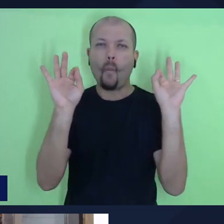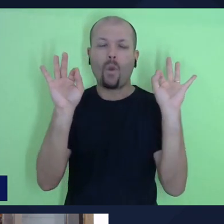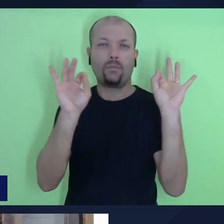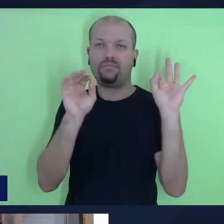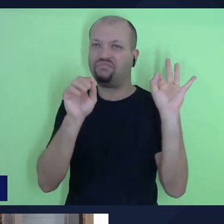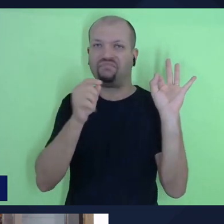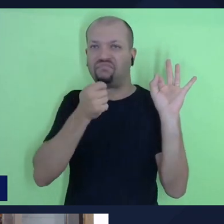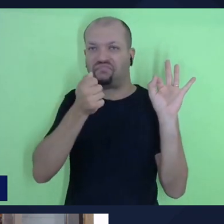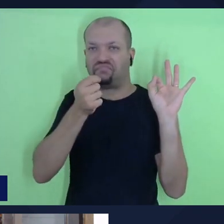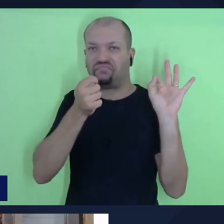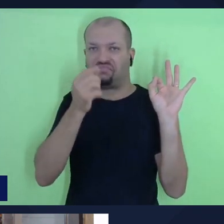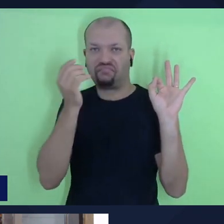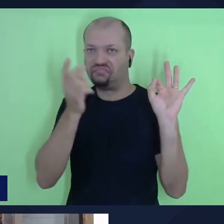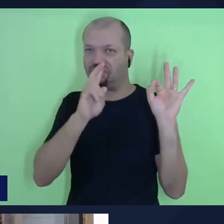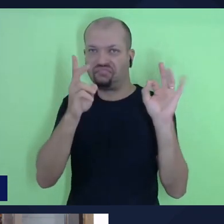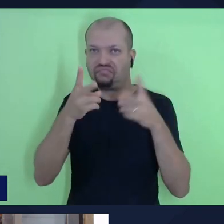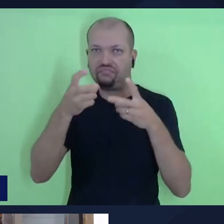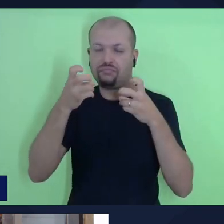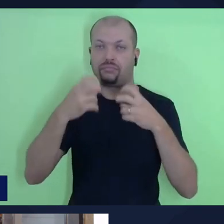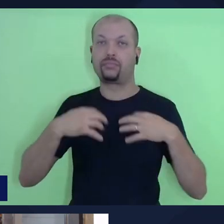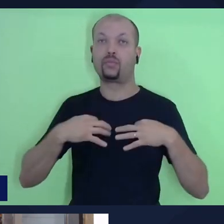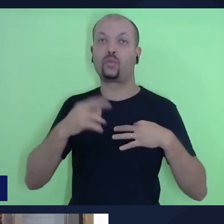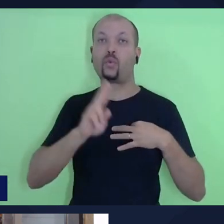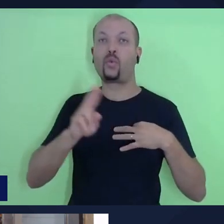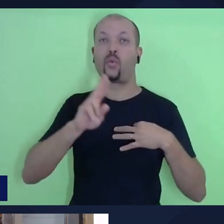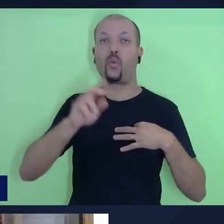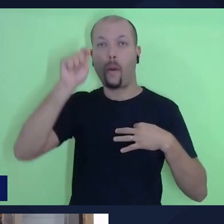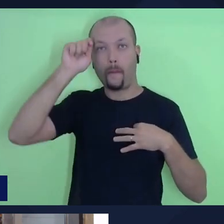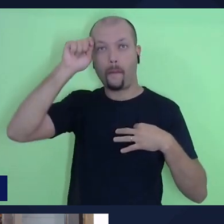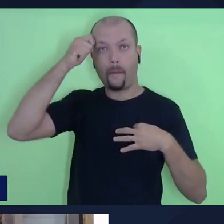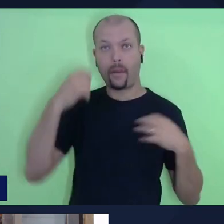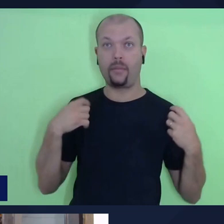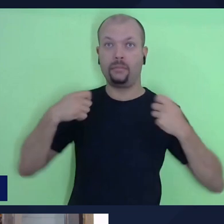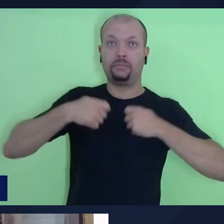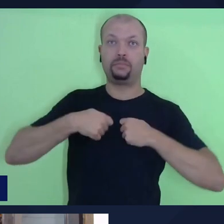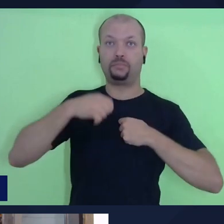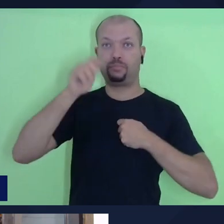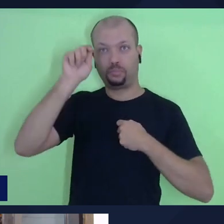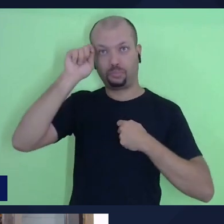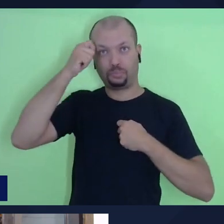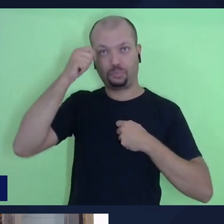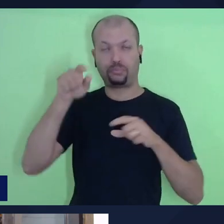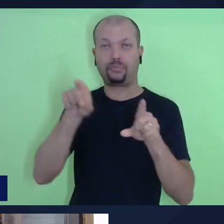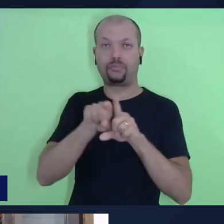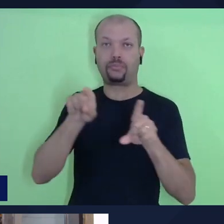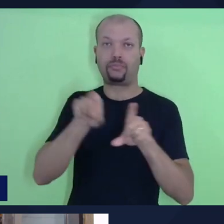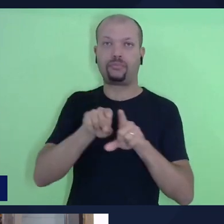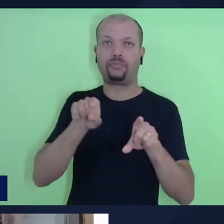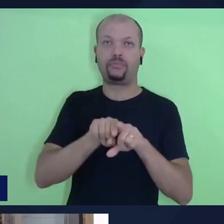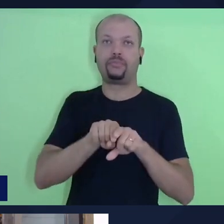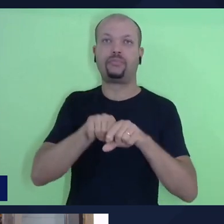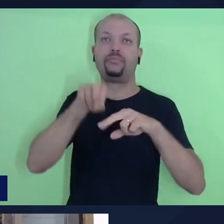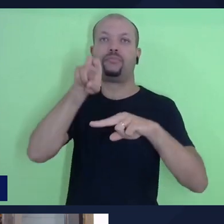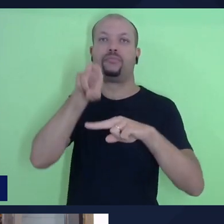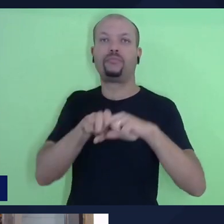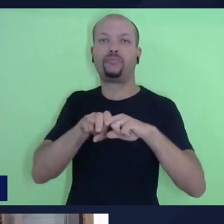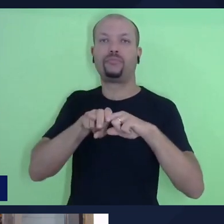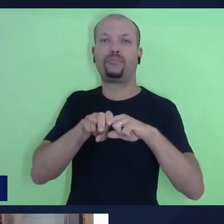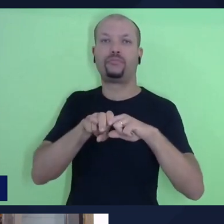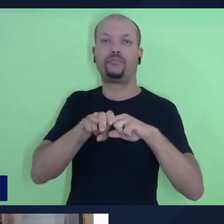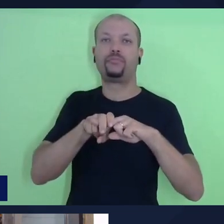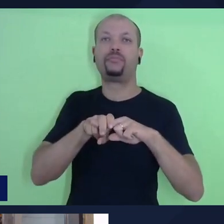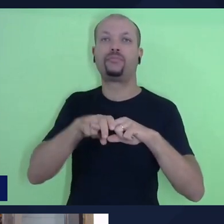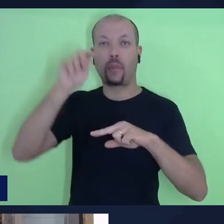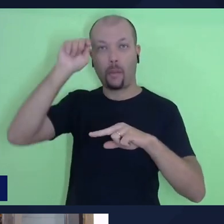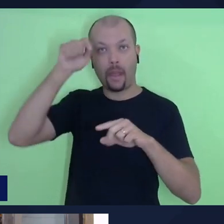eu estou usando uma camiseta preta, um paletó preto, estou aqui no meu escritório sentado numa cadeira preta e atrás de mim você